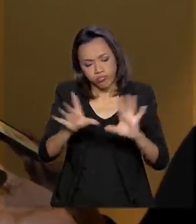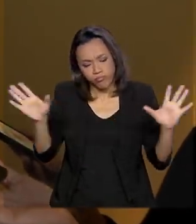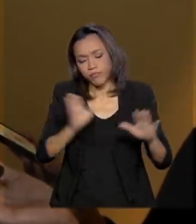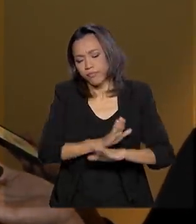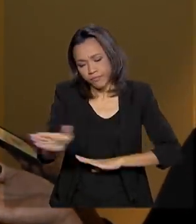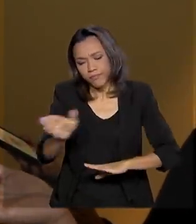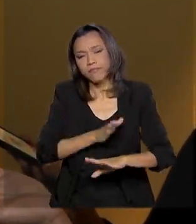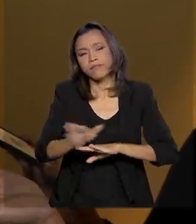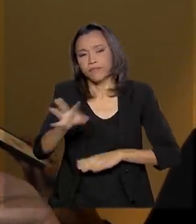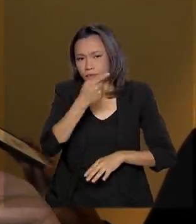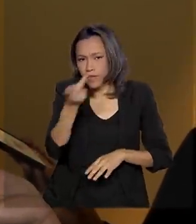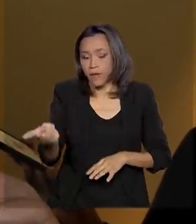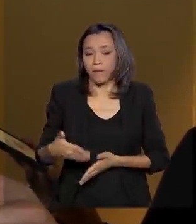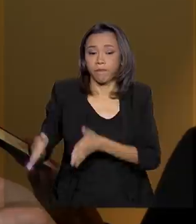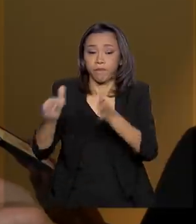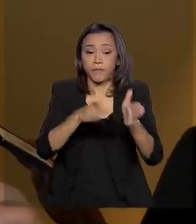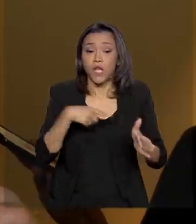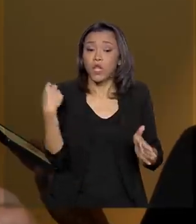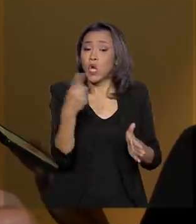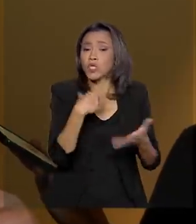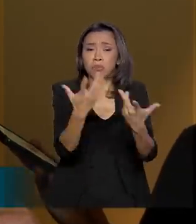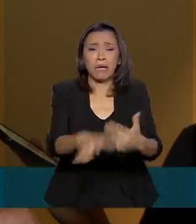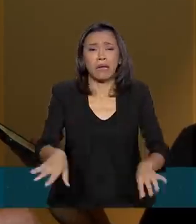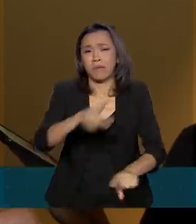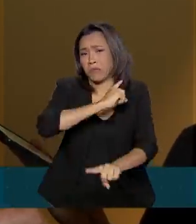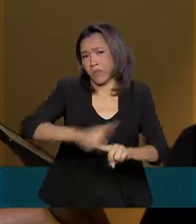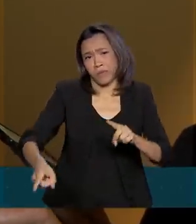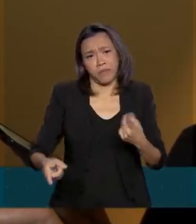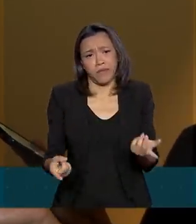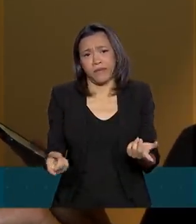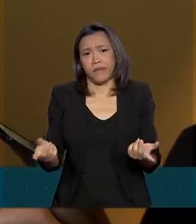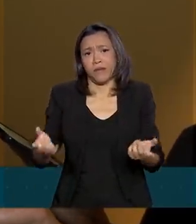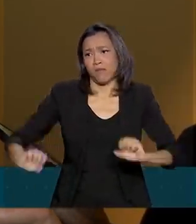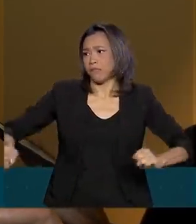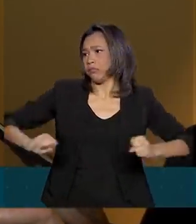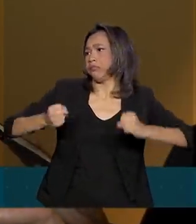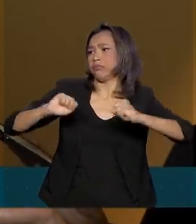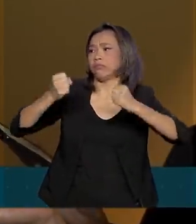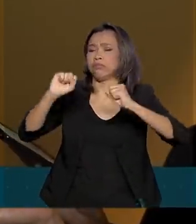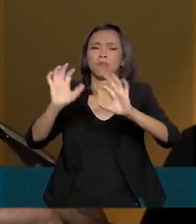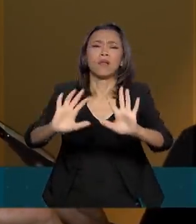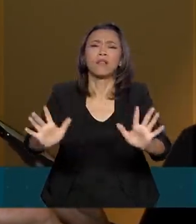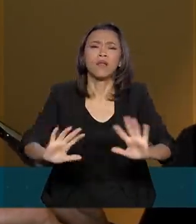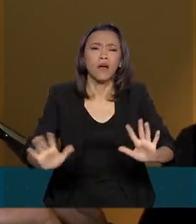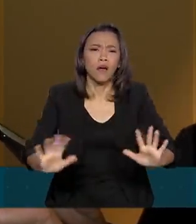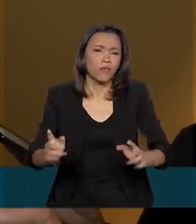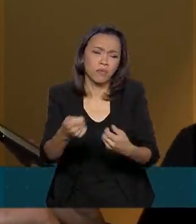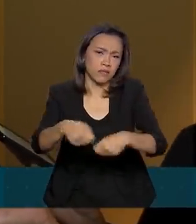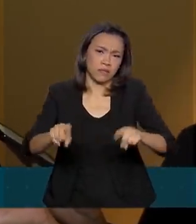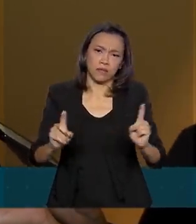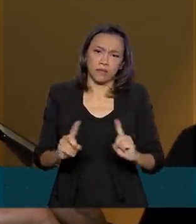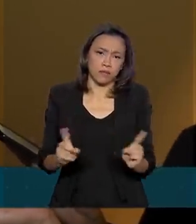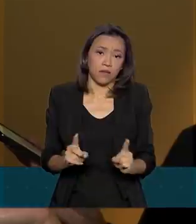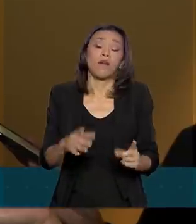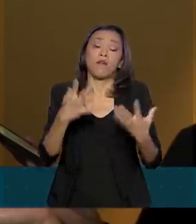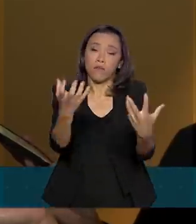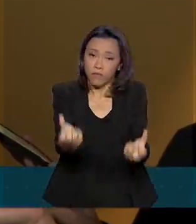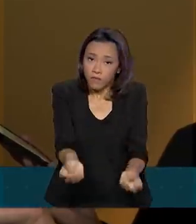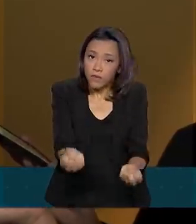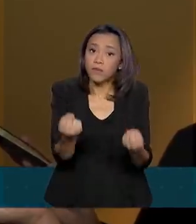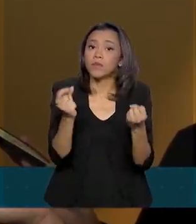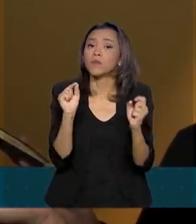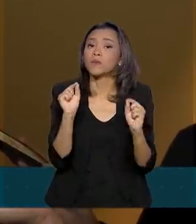visitas, não queremos criar estresse na população prisional, nem há necessidade de pânico para isso. Nós vamos fazer